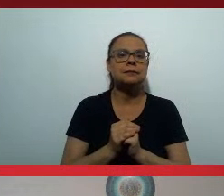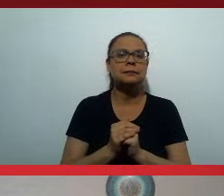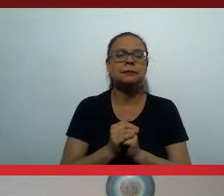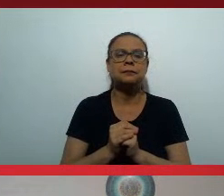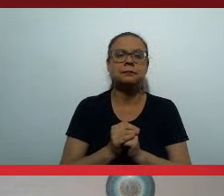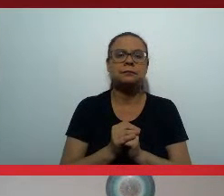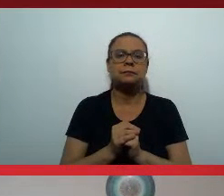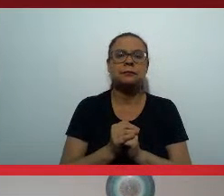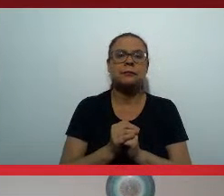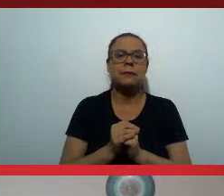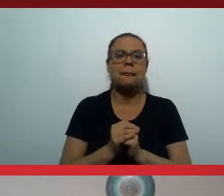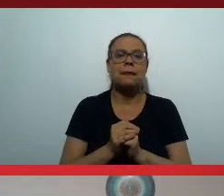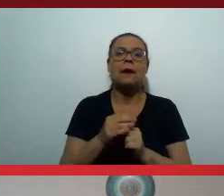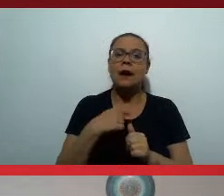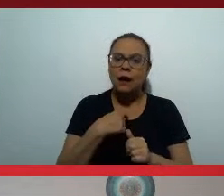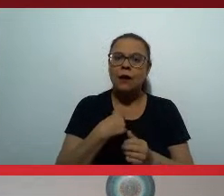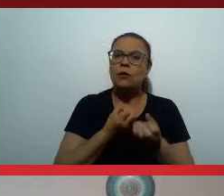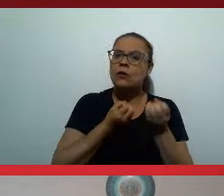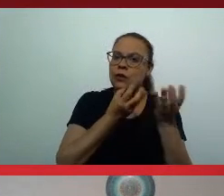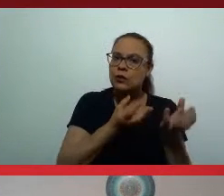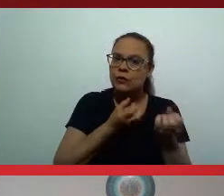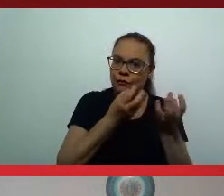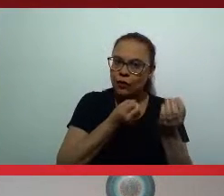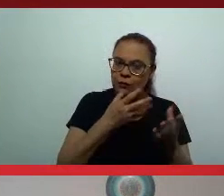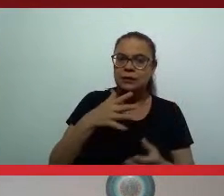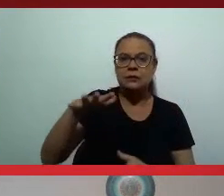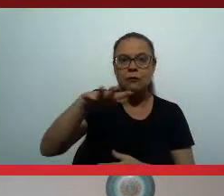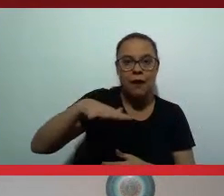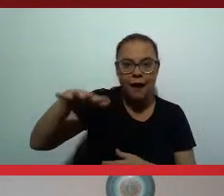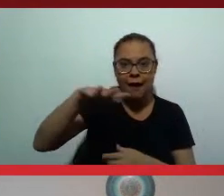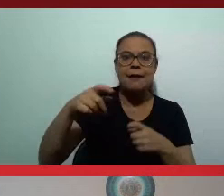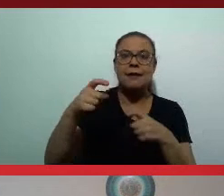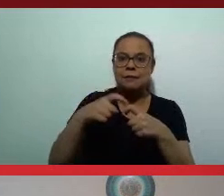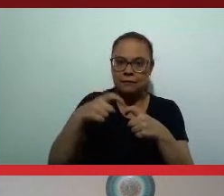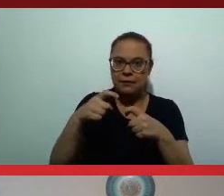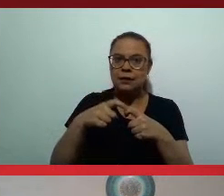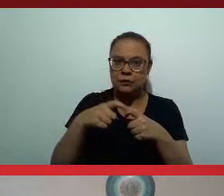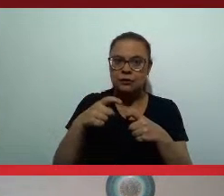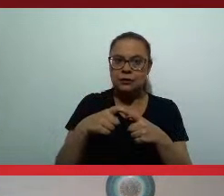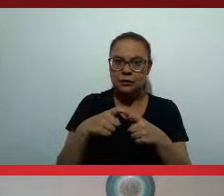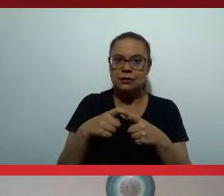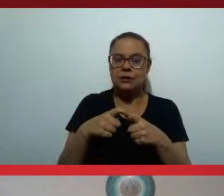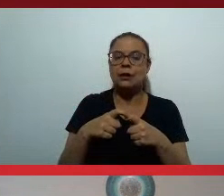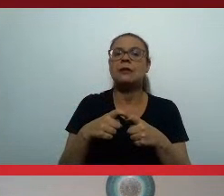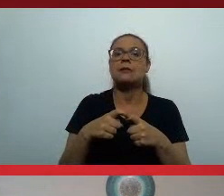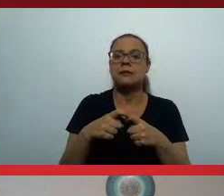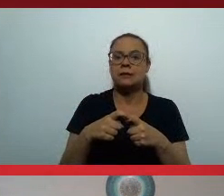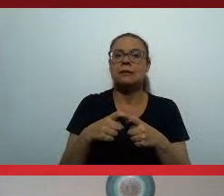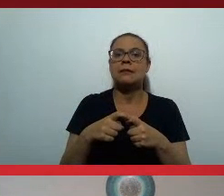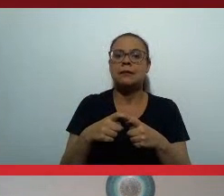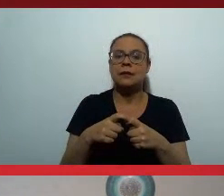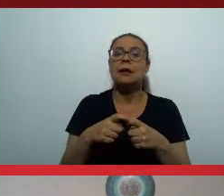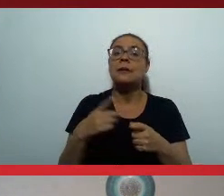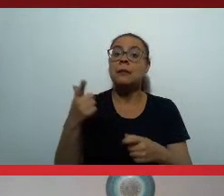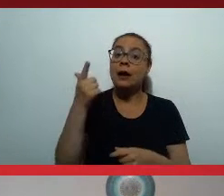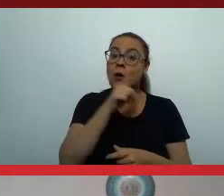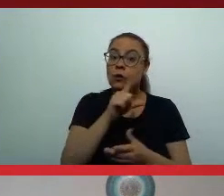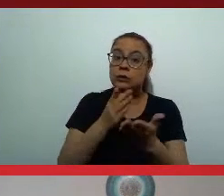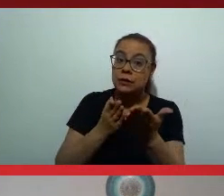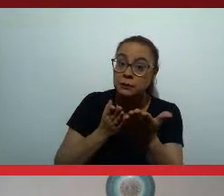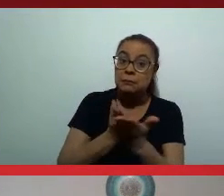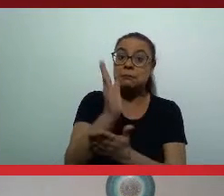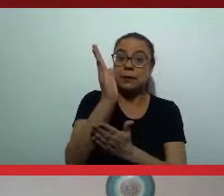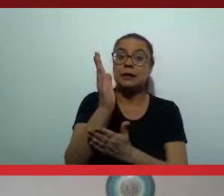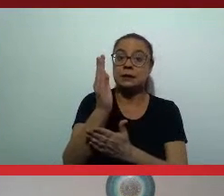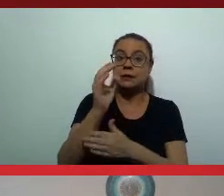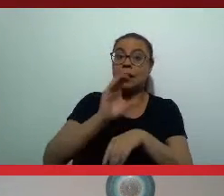que segundo relações obtidas a partir do Diretório das Escolas de Medicina a relação candidato vaga média